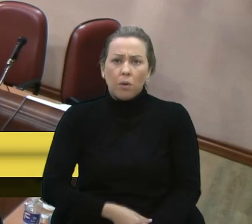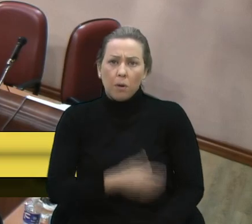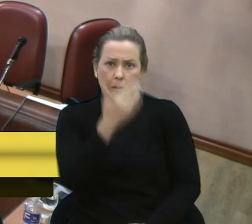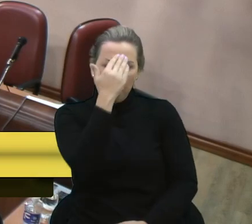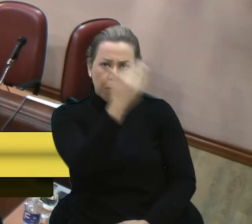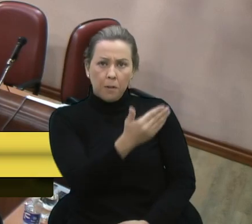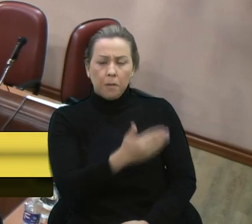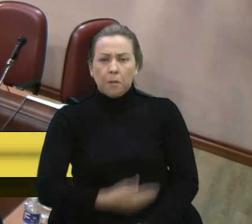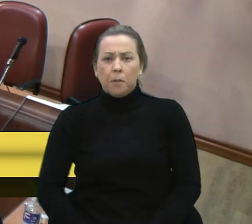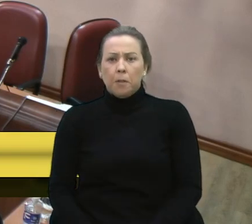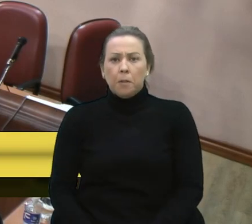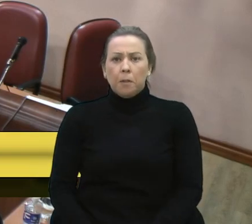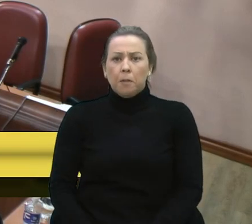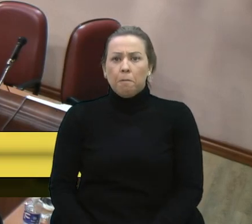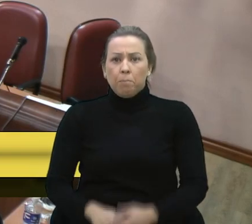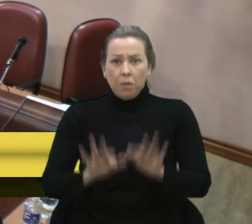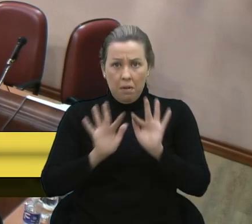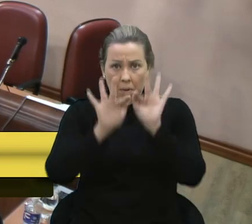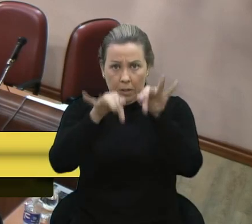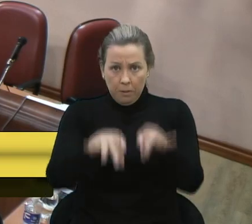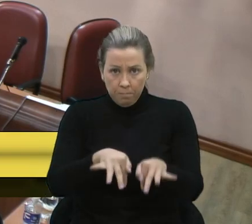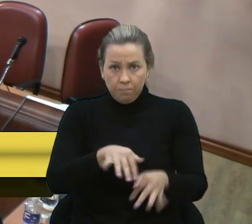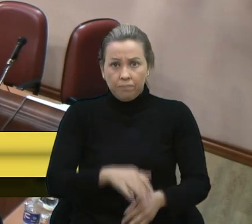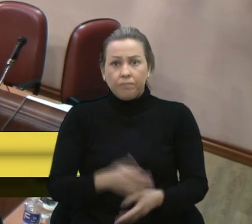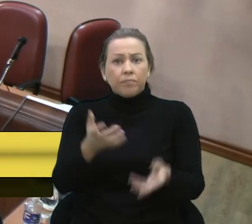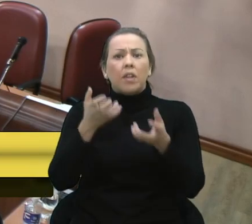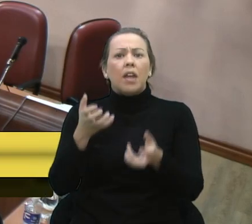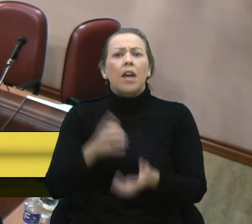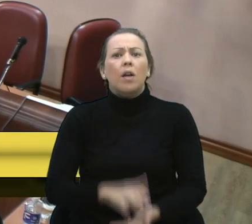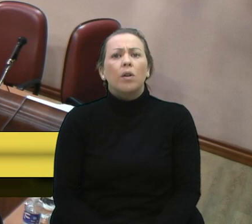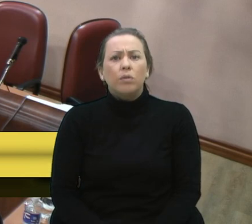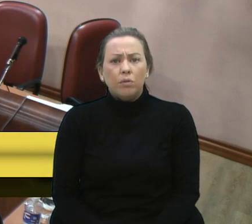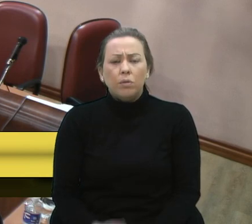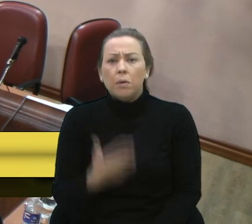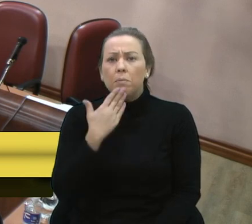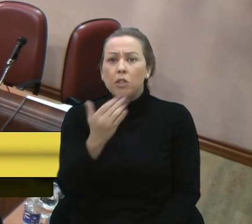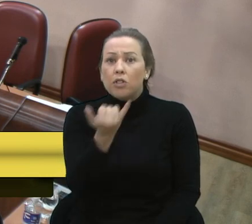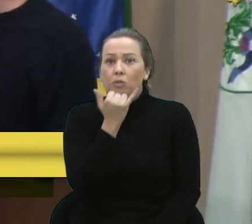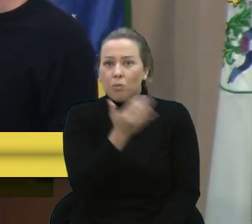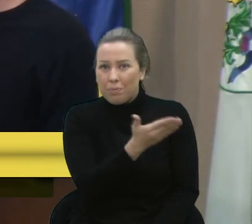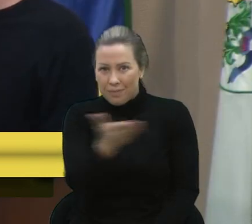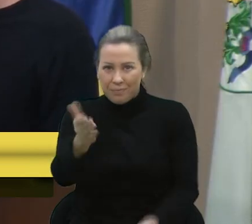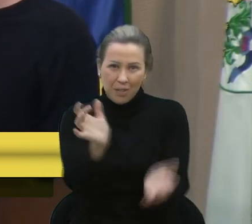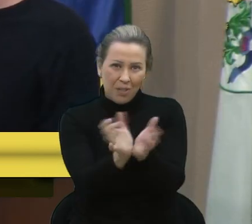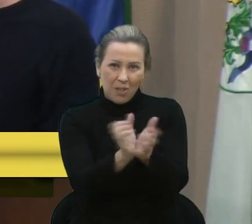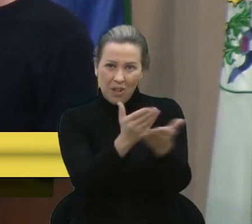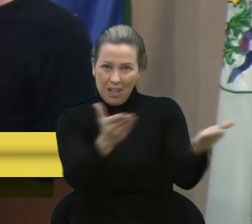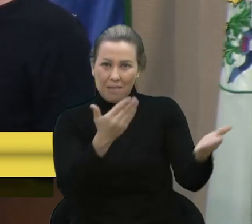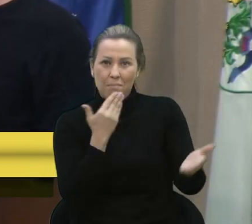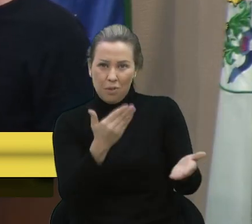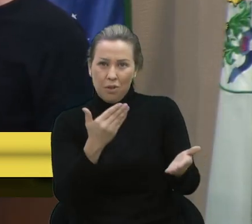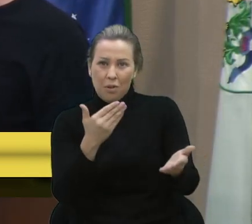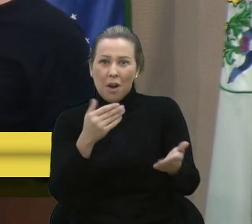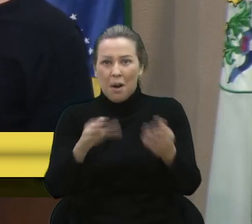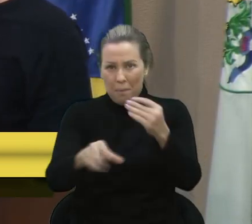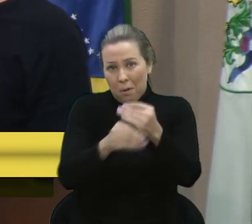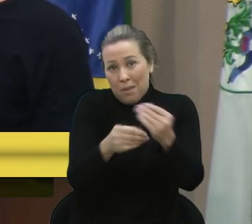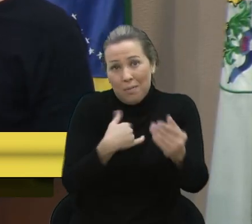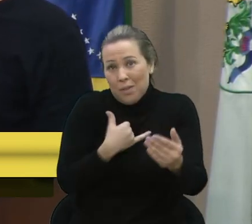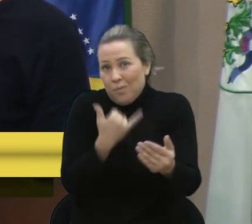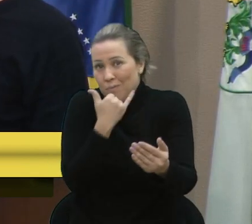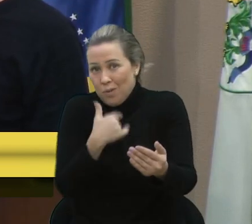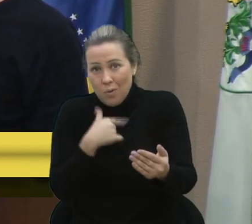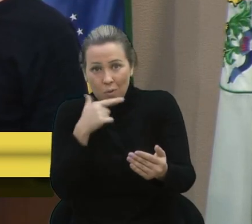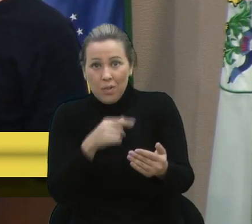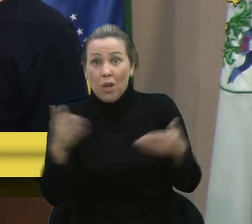Declaração de líder do presidente. Para concluir, então, queria pedir desculpas aos outros colegas que me pediram a parte e hoje mesmo a